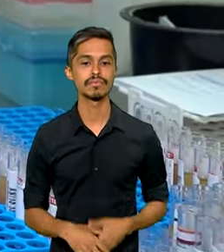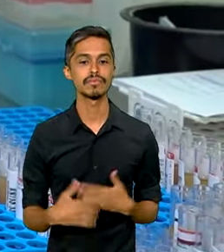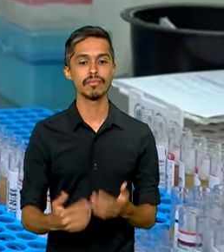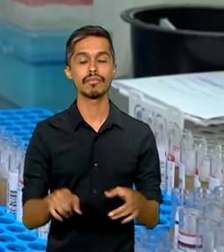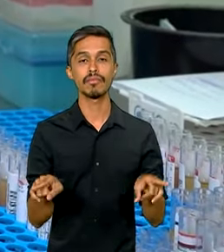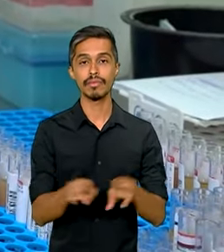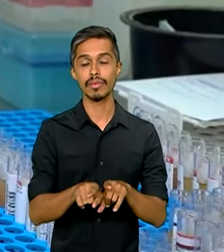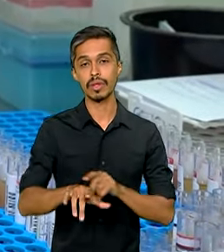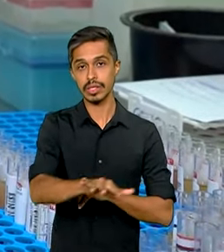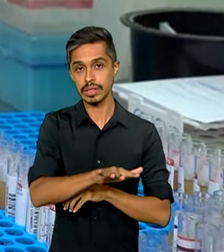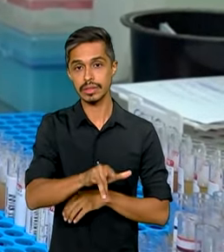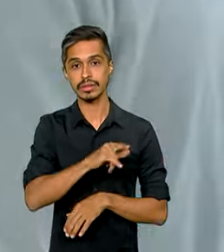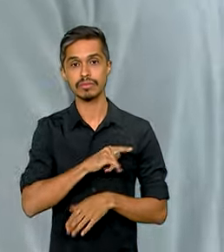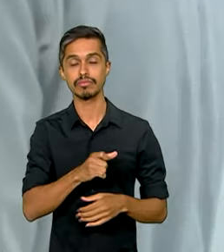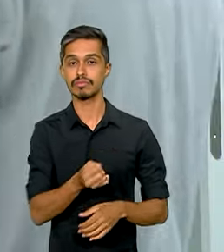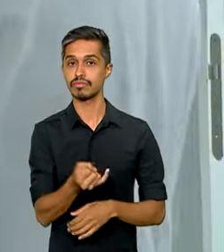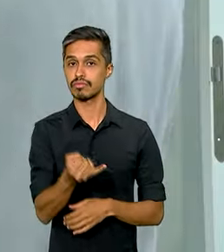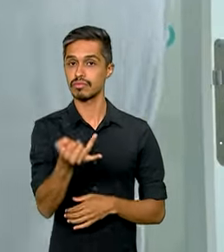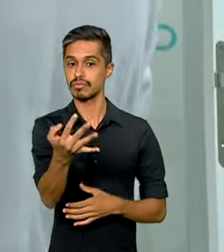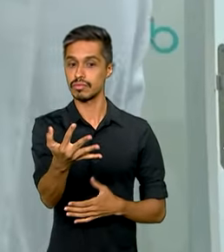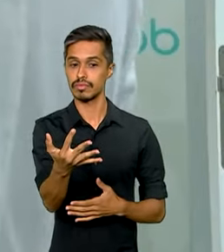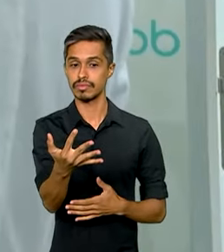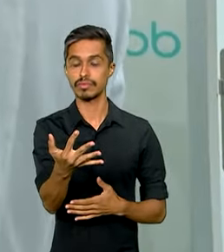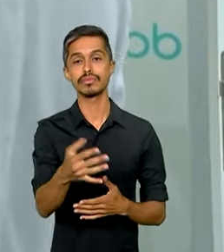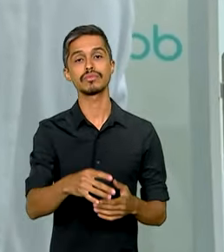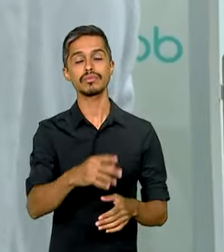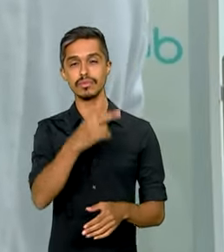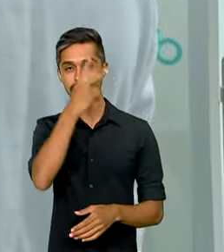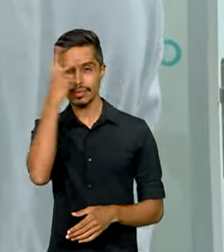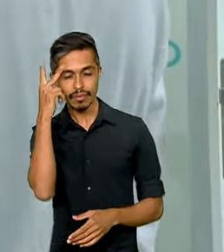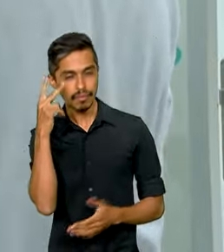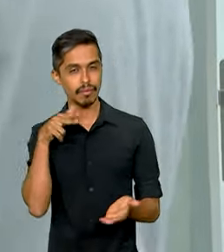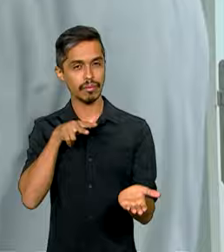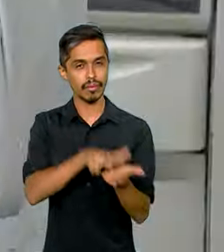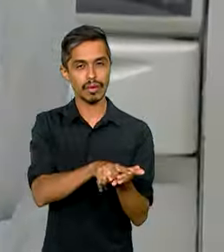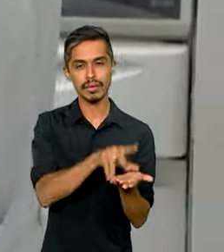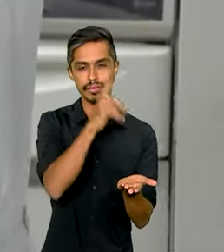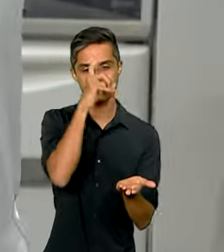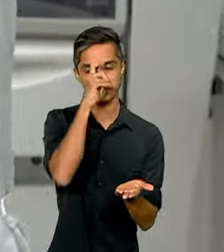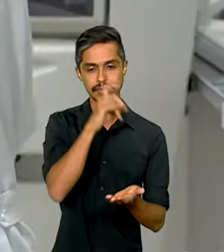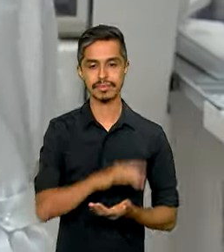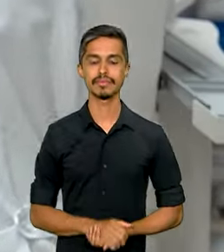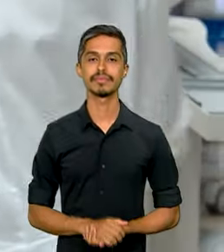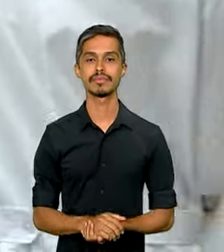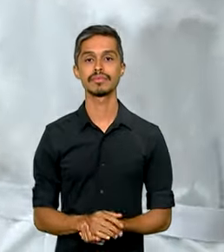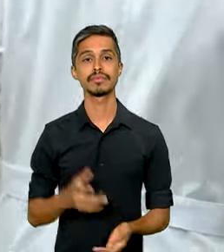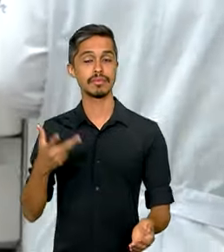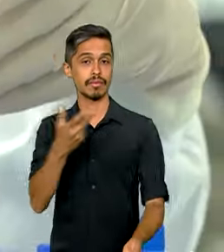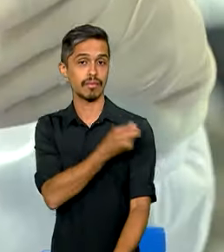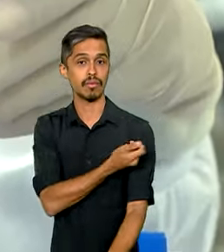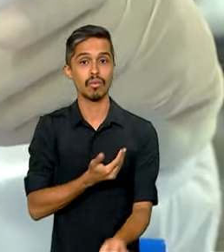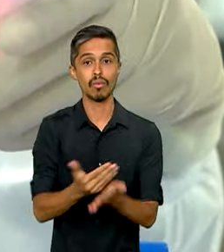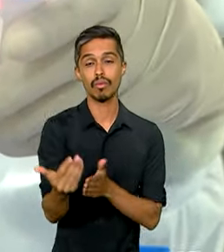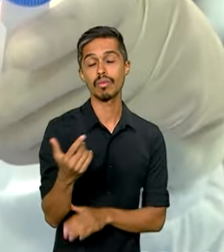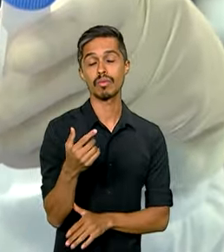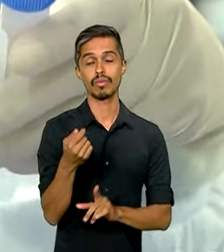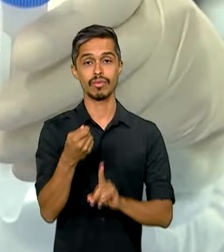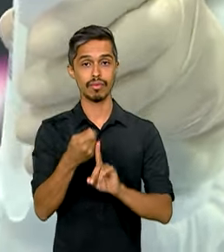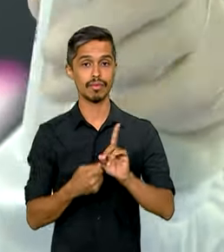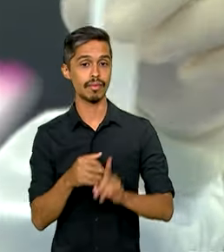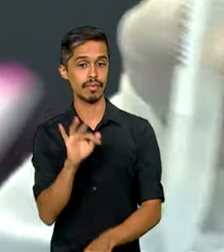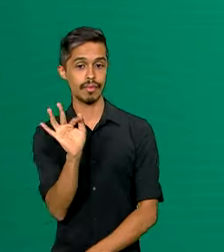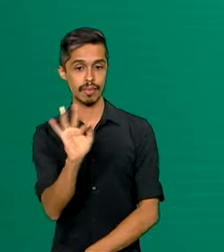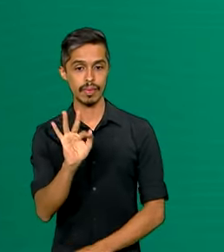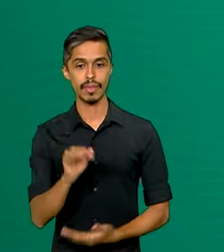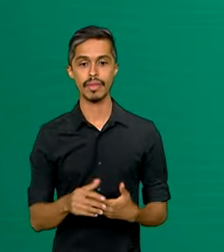ocorre o maior número de hospitalizações. A vacinação começará no início de fevereiro